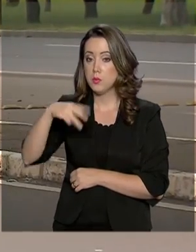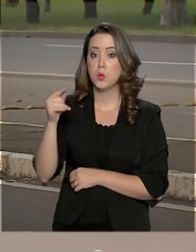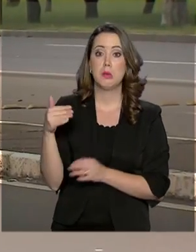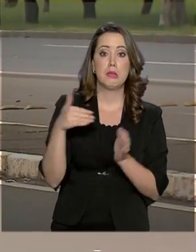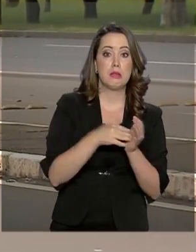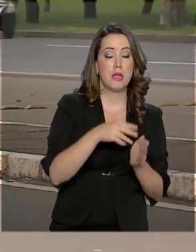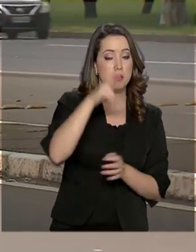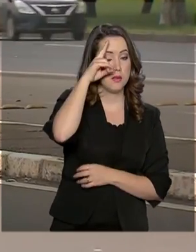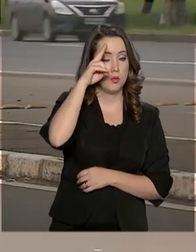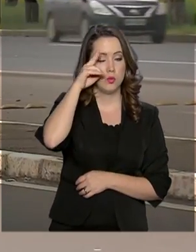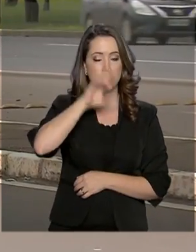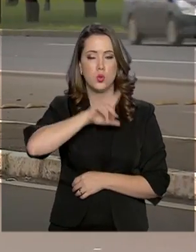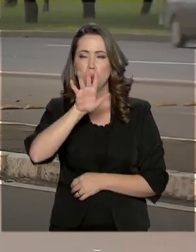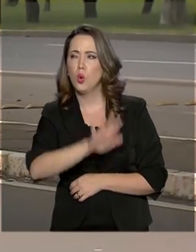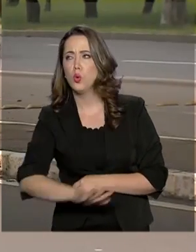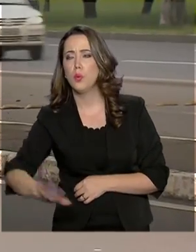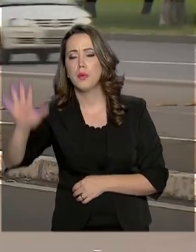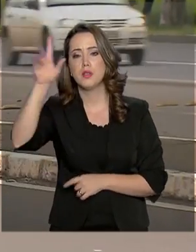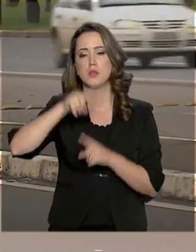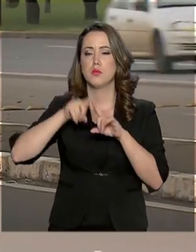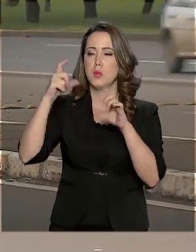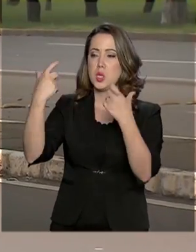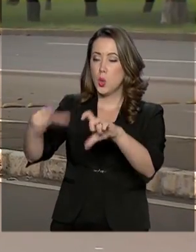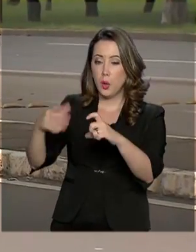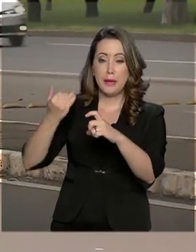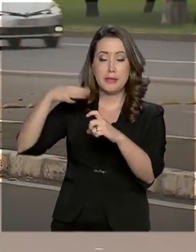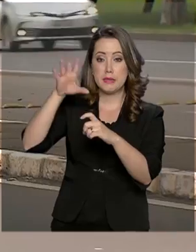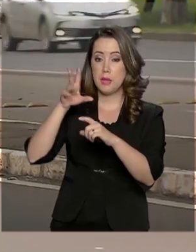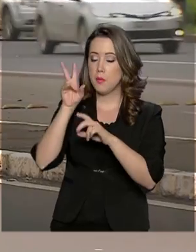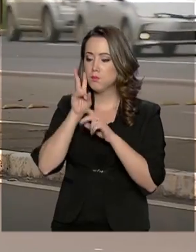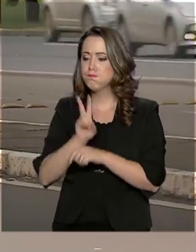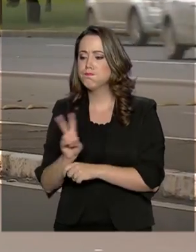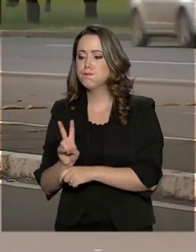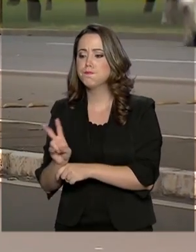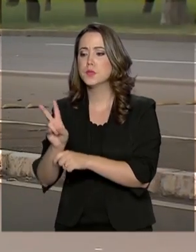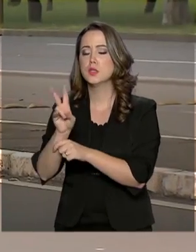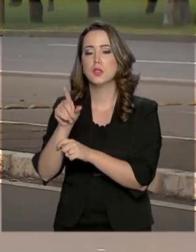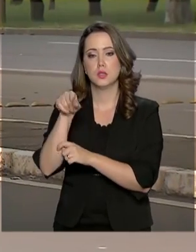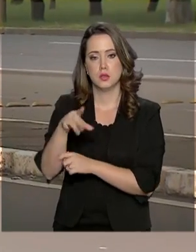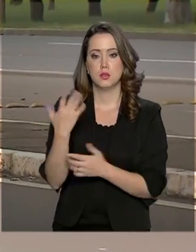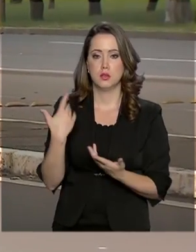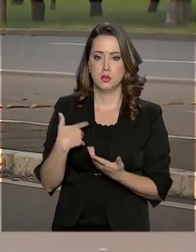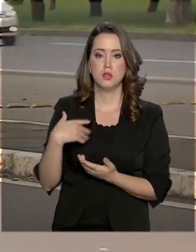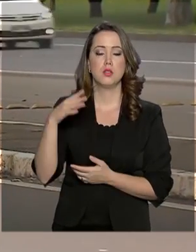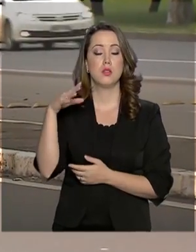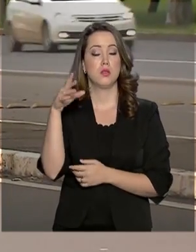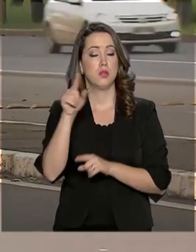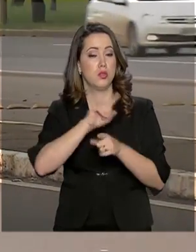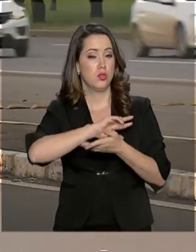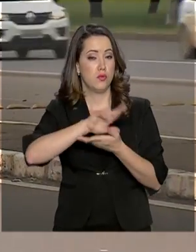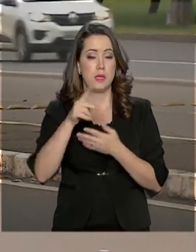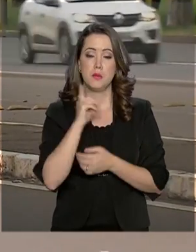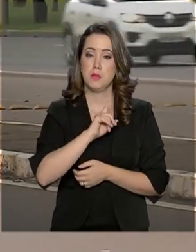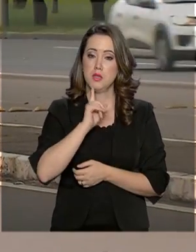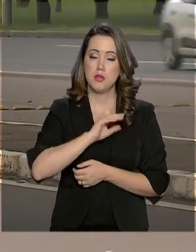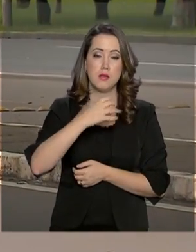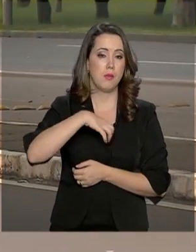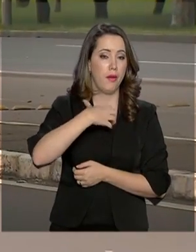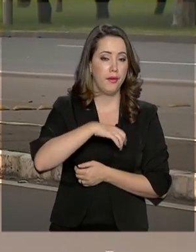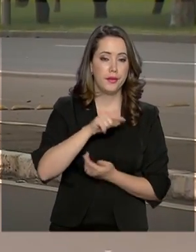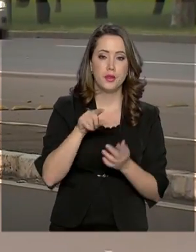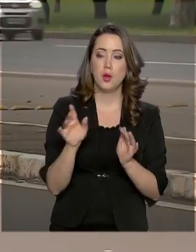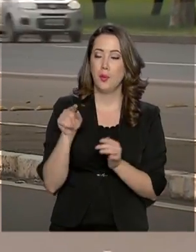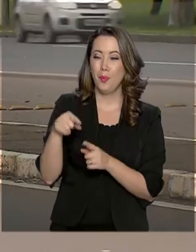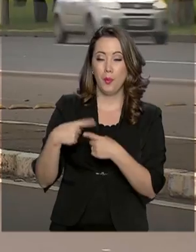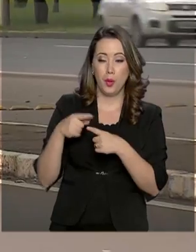intensificada, como nos estados de Minas Gerais, Paraná, Santa Catarina e Bahia. Juntos, eles corresponderam